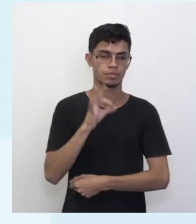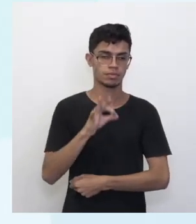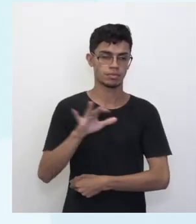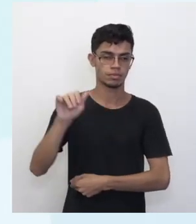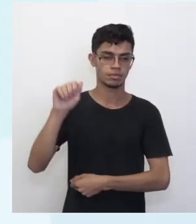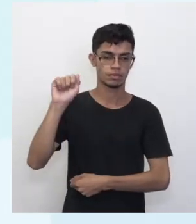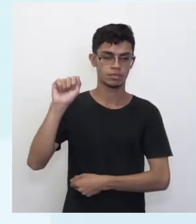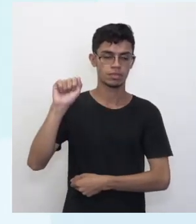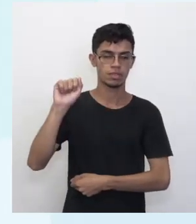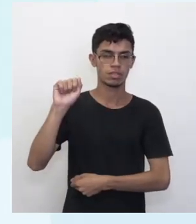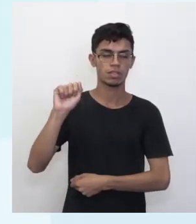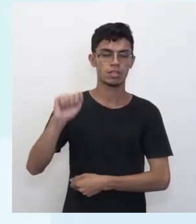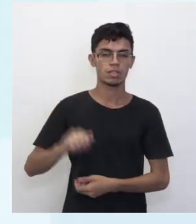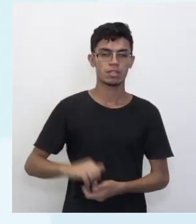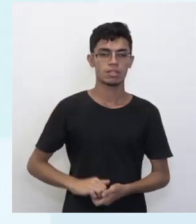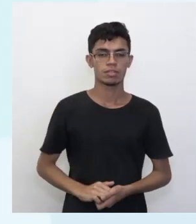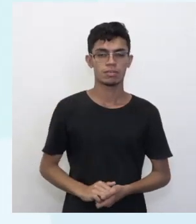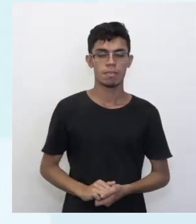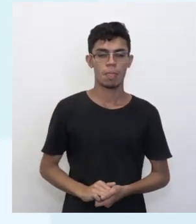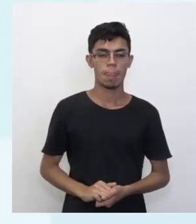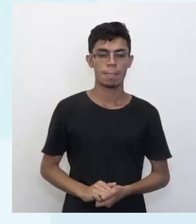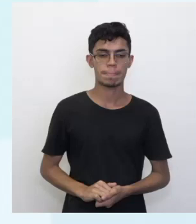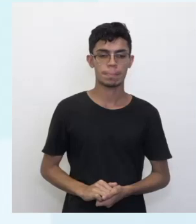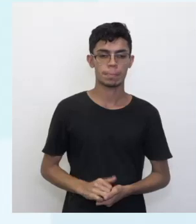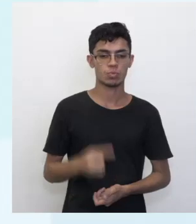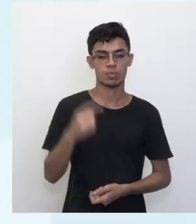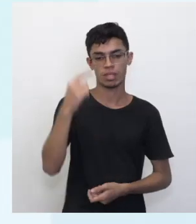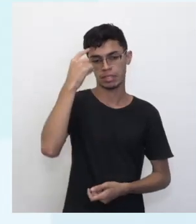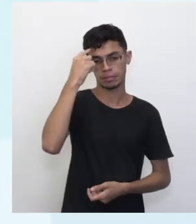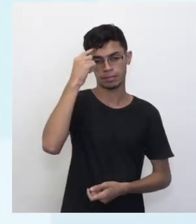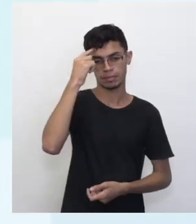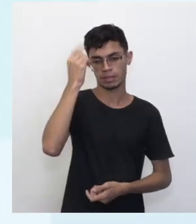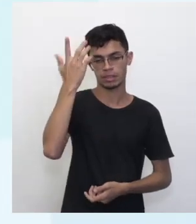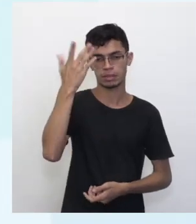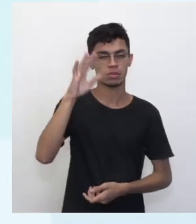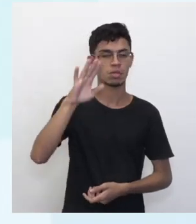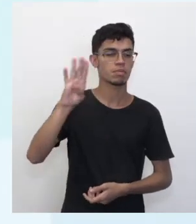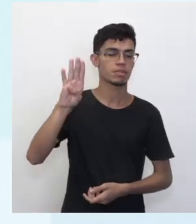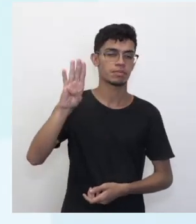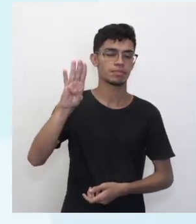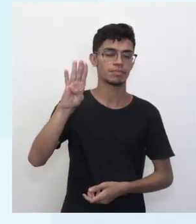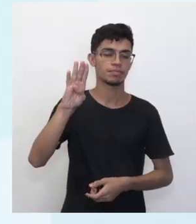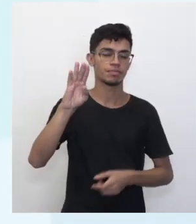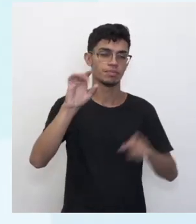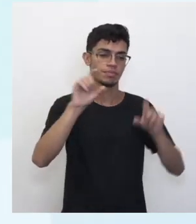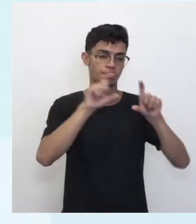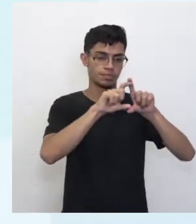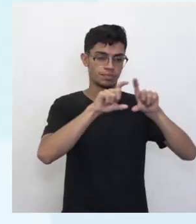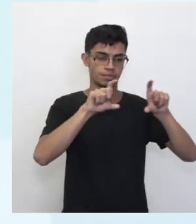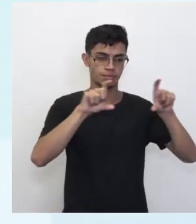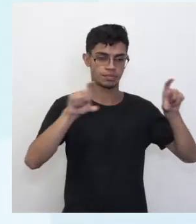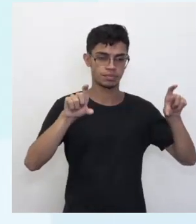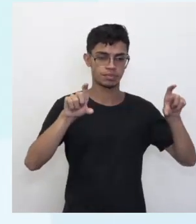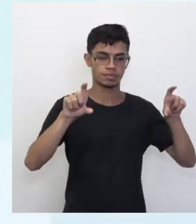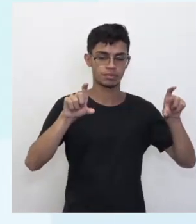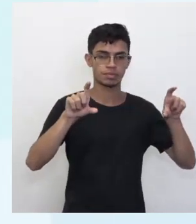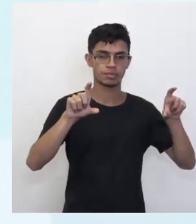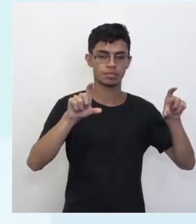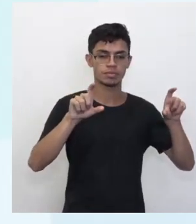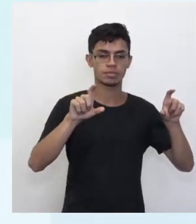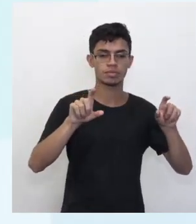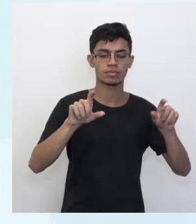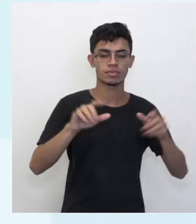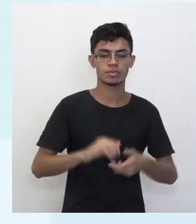Saudade e valorização da infância. Vamos pensar. Por que não é a letra B? Aí eu coloquei um trechinho da canção. Olha só. A letra B